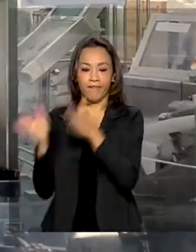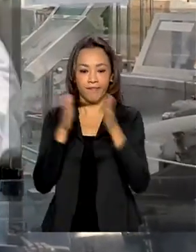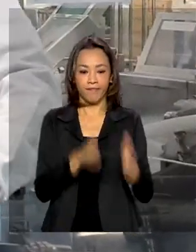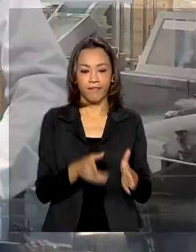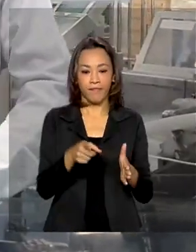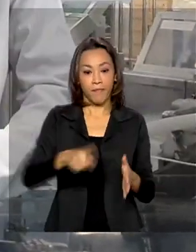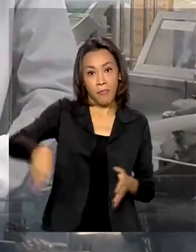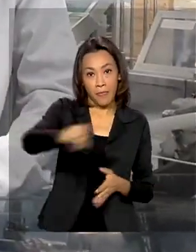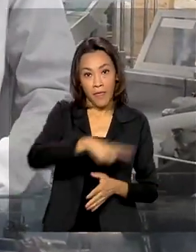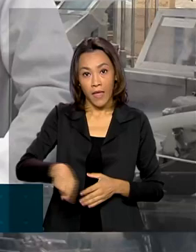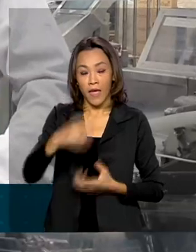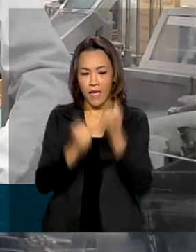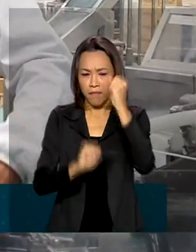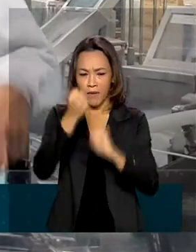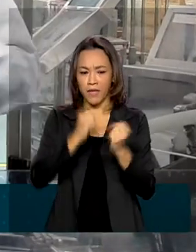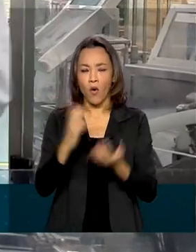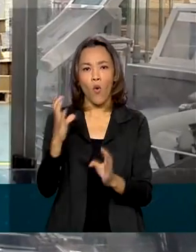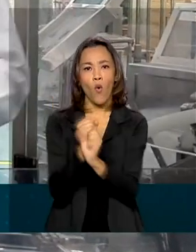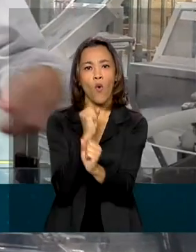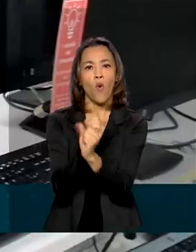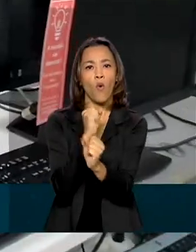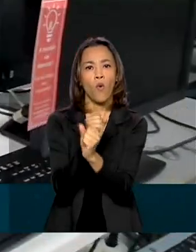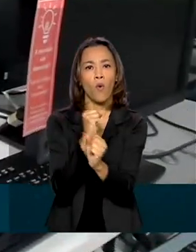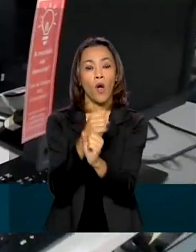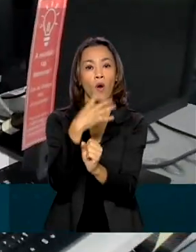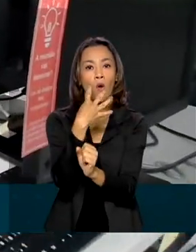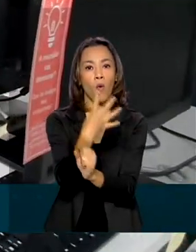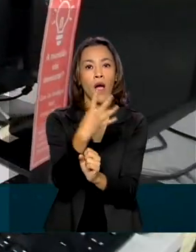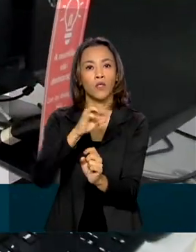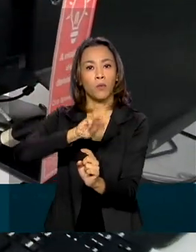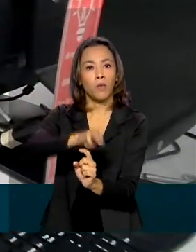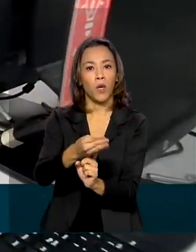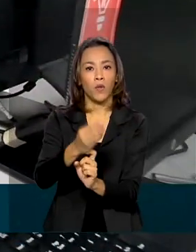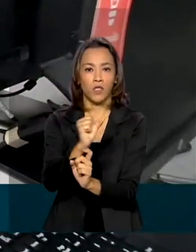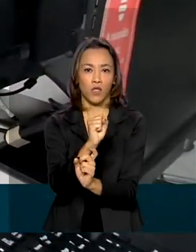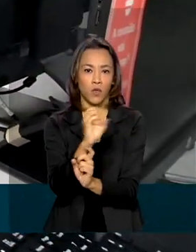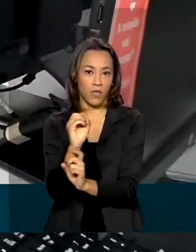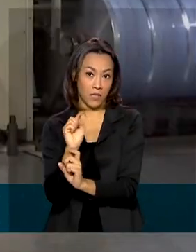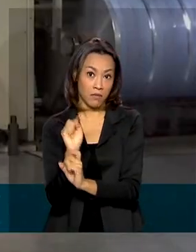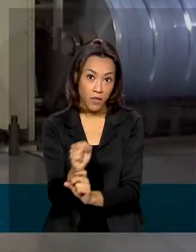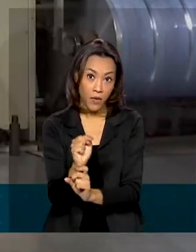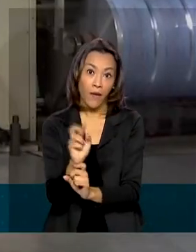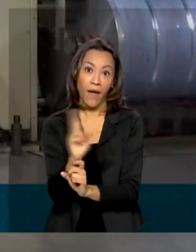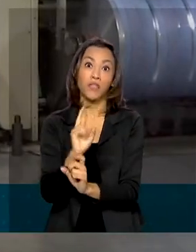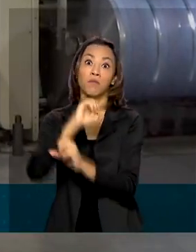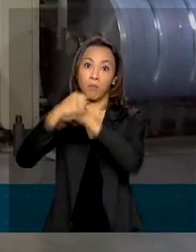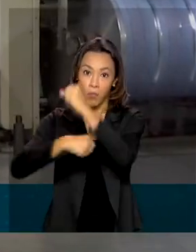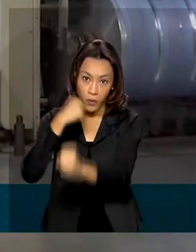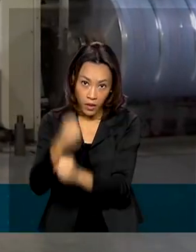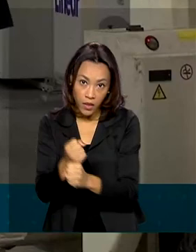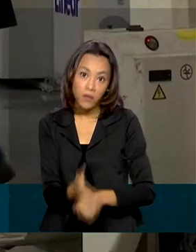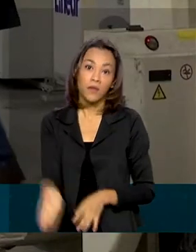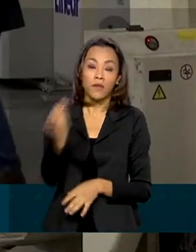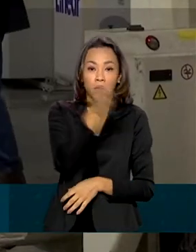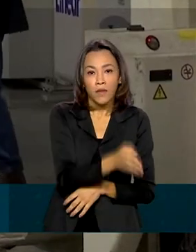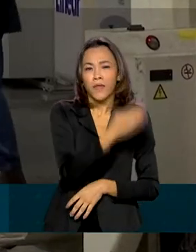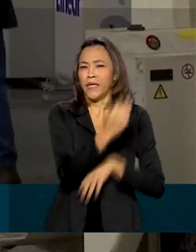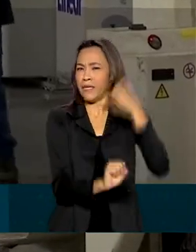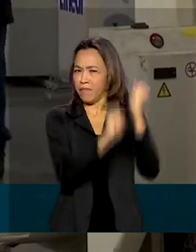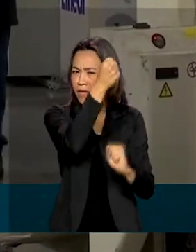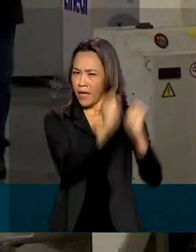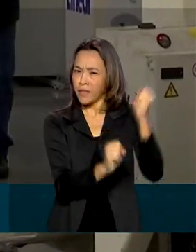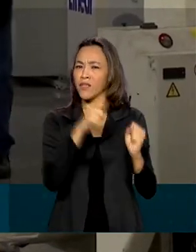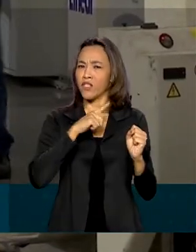Empresas que faturam até 4 milhões e 800 mil reais por ano e também grandes empresas que